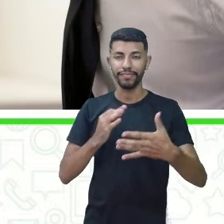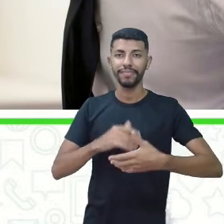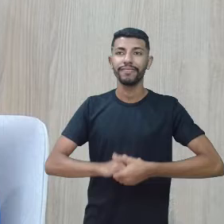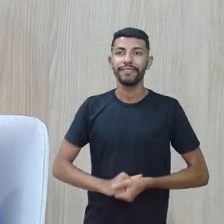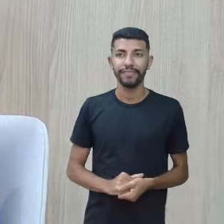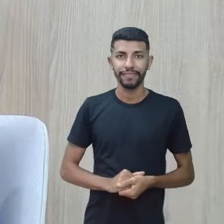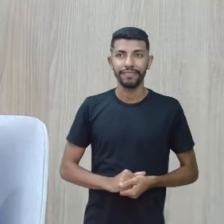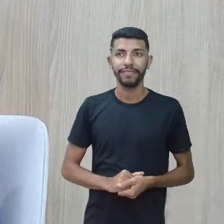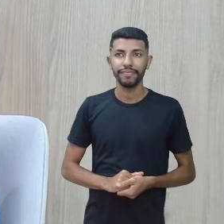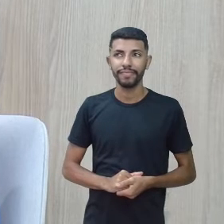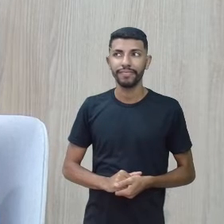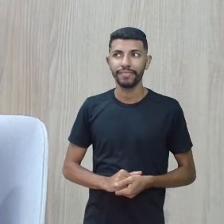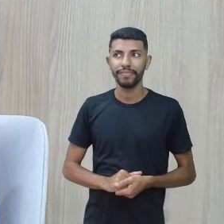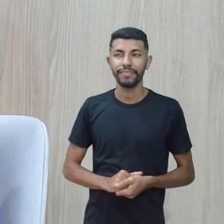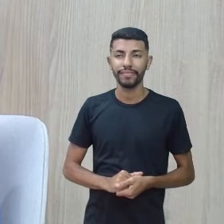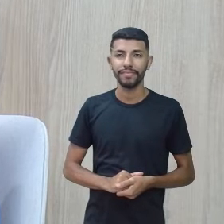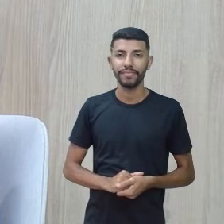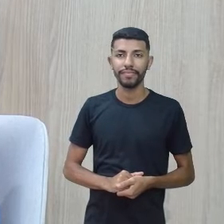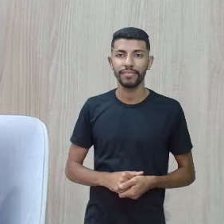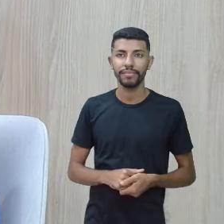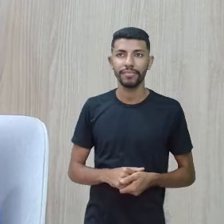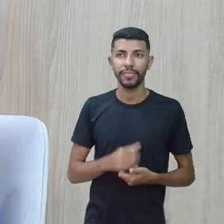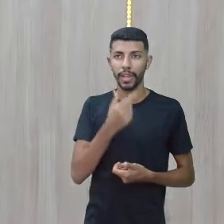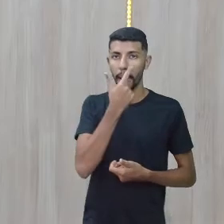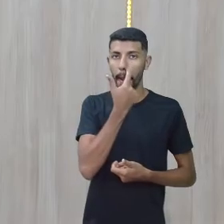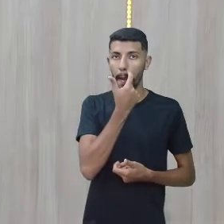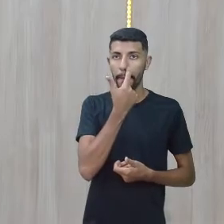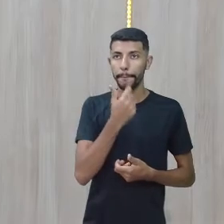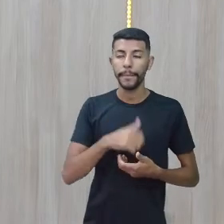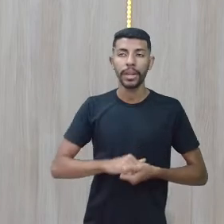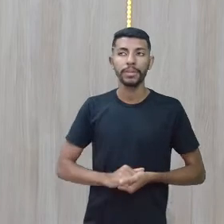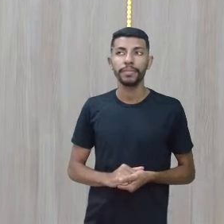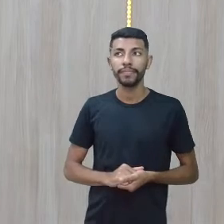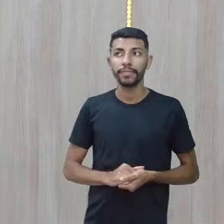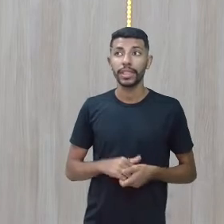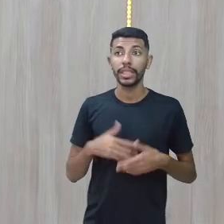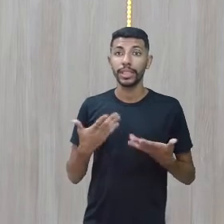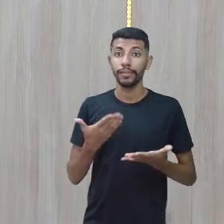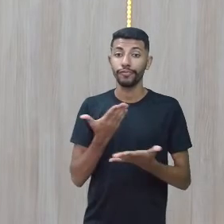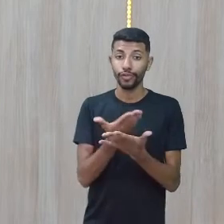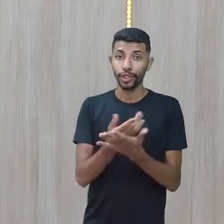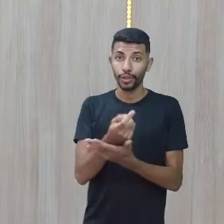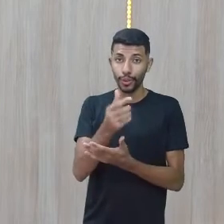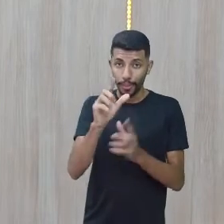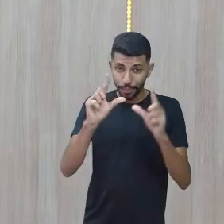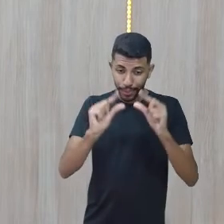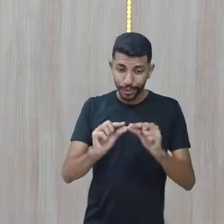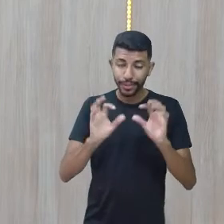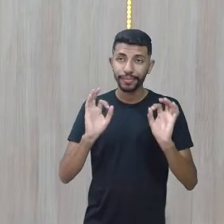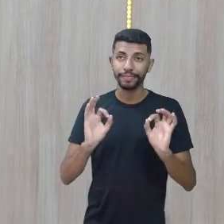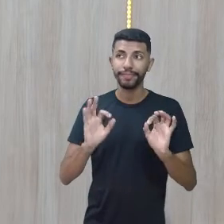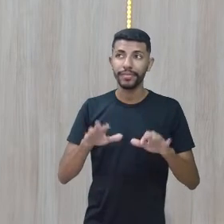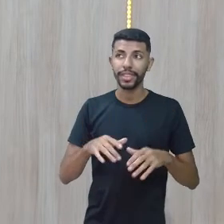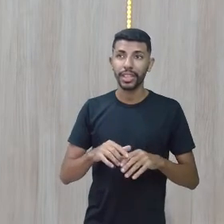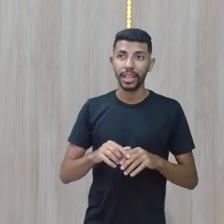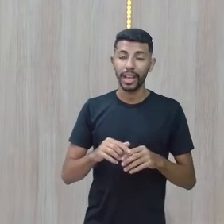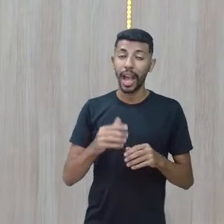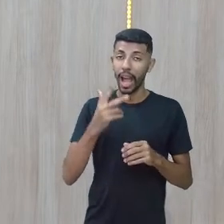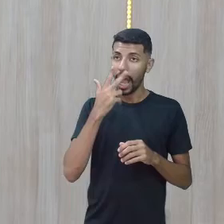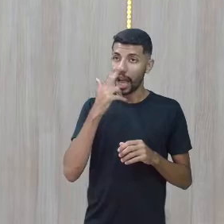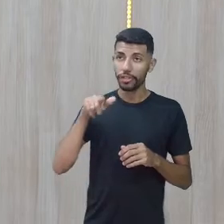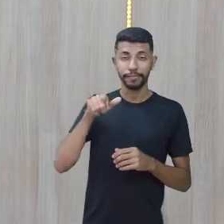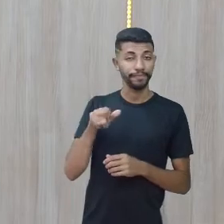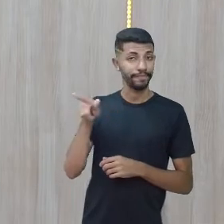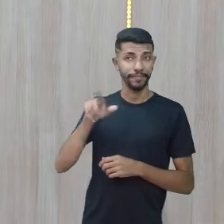prova também. Exame. Olha aí. Será que alguém estudou pouco? Só não pode ser os nossos alunos, né, André? Mas esses